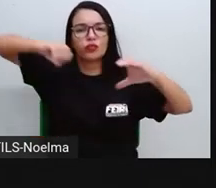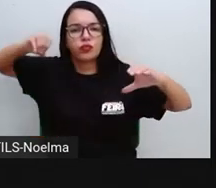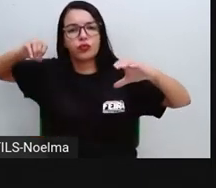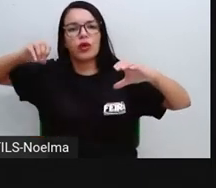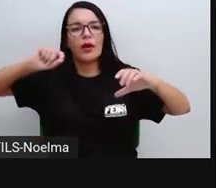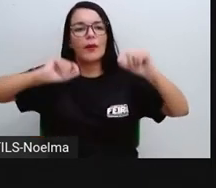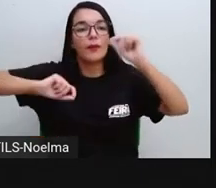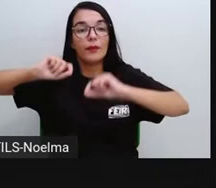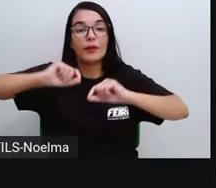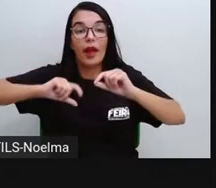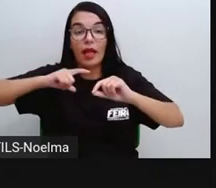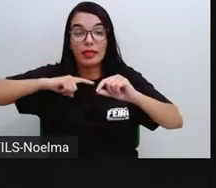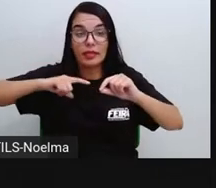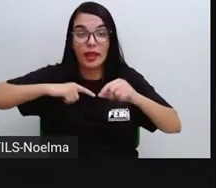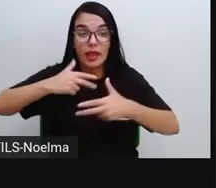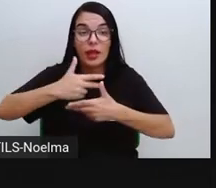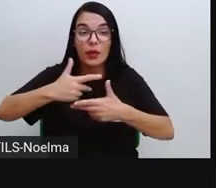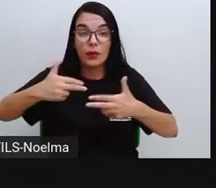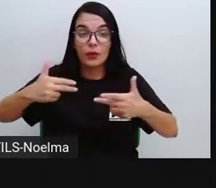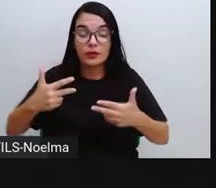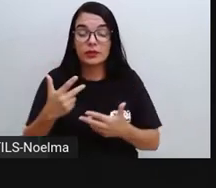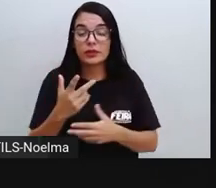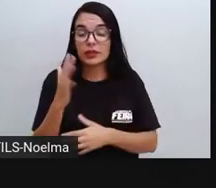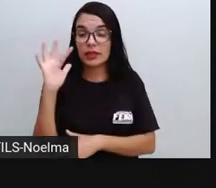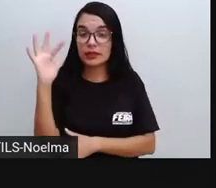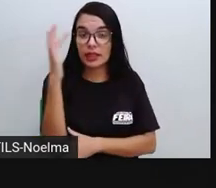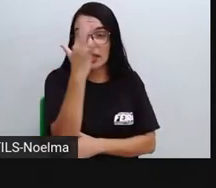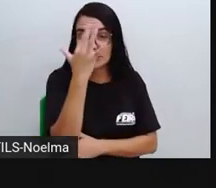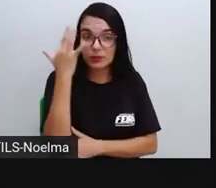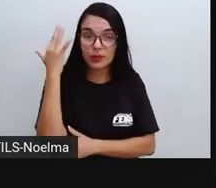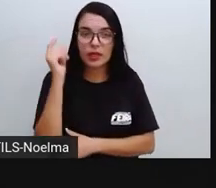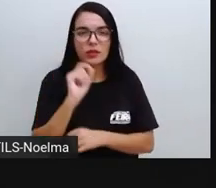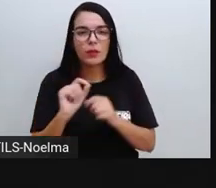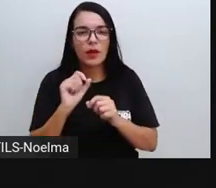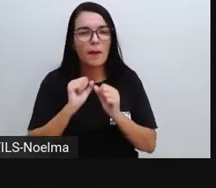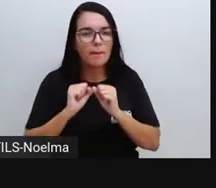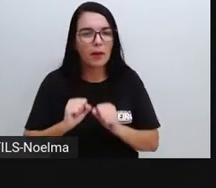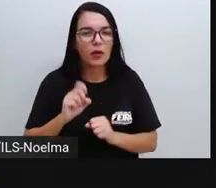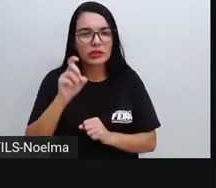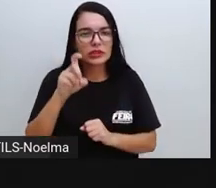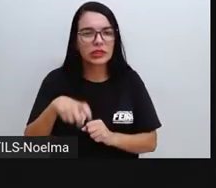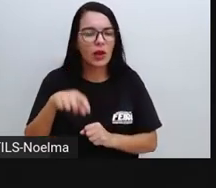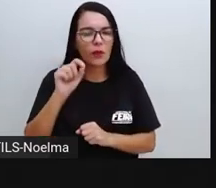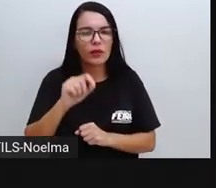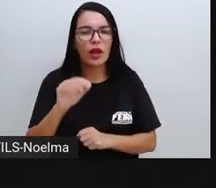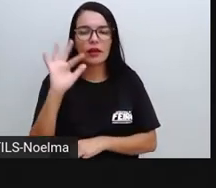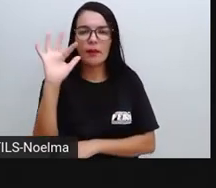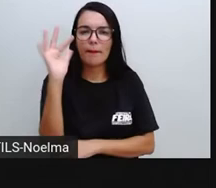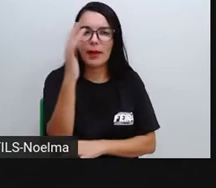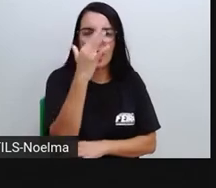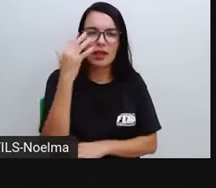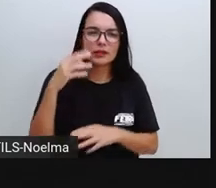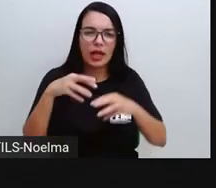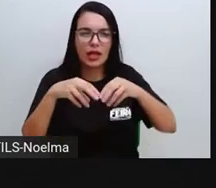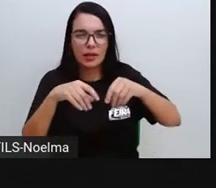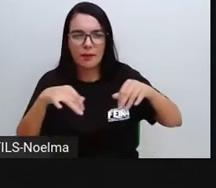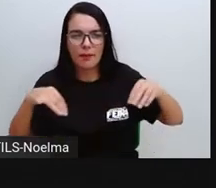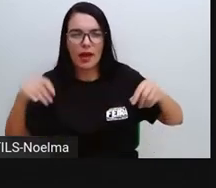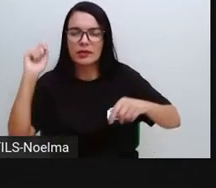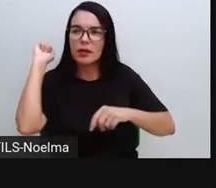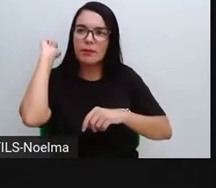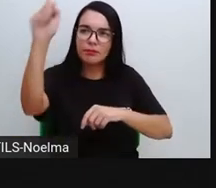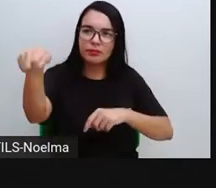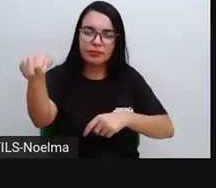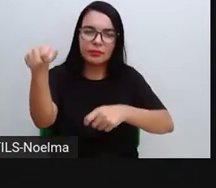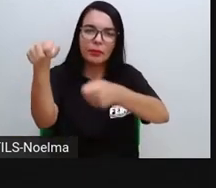coleta dos recursos naturais, seja através das plantas, da pesca, né? Que é, no